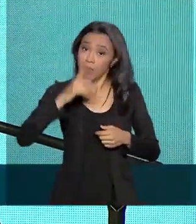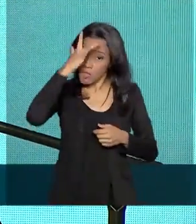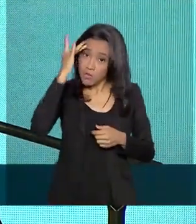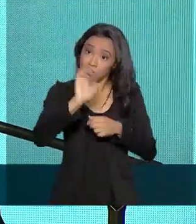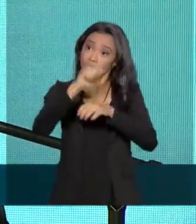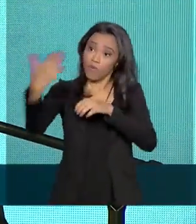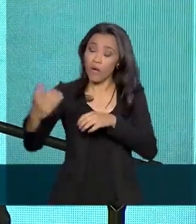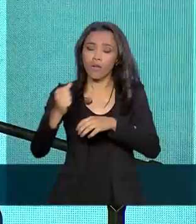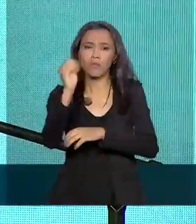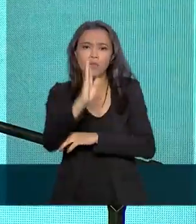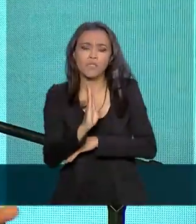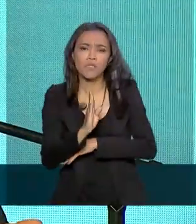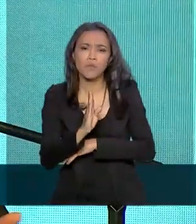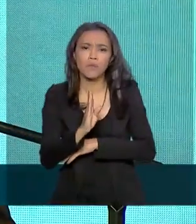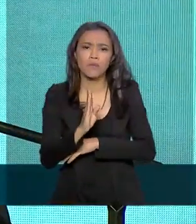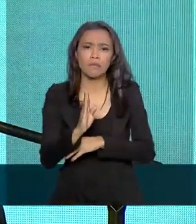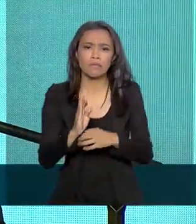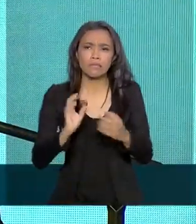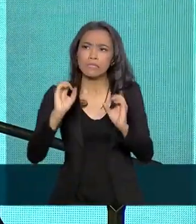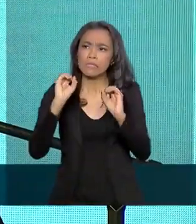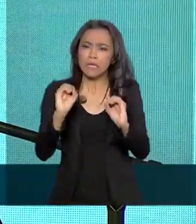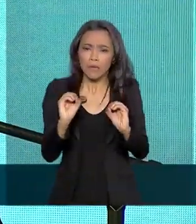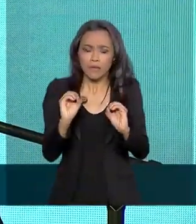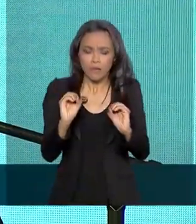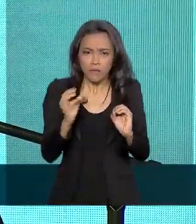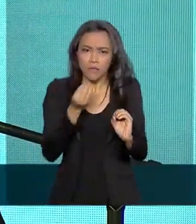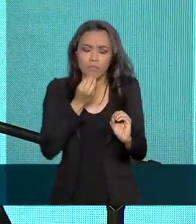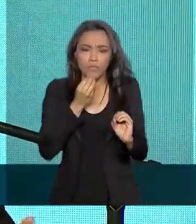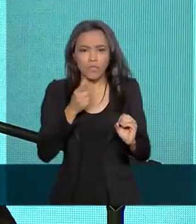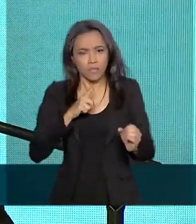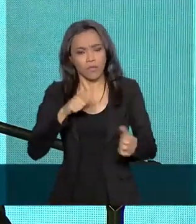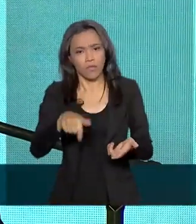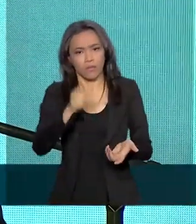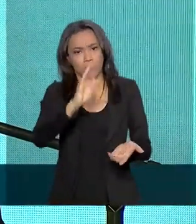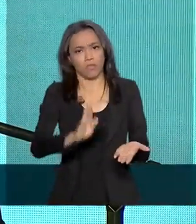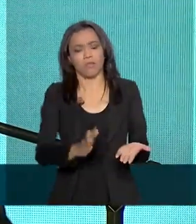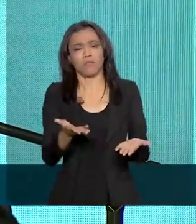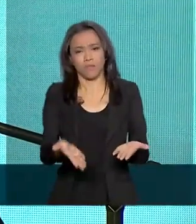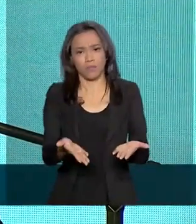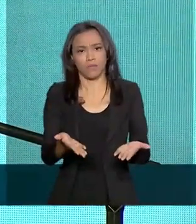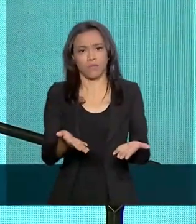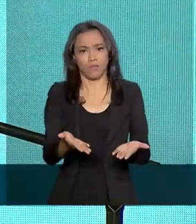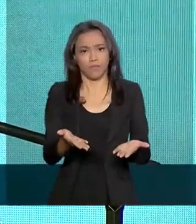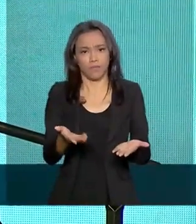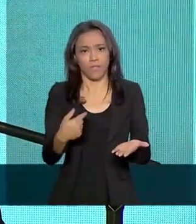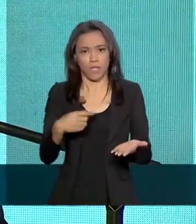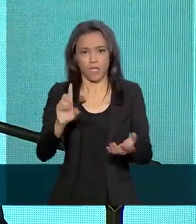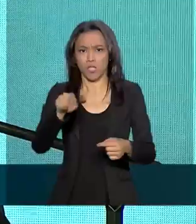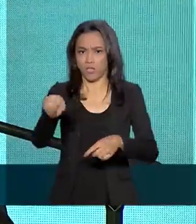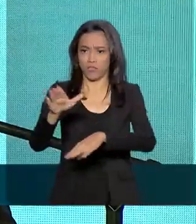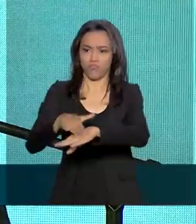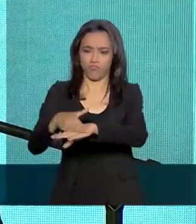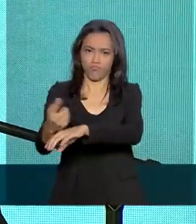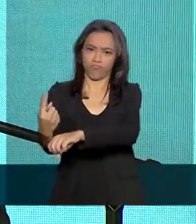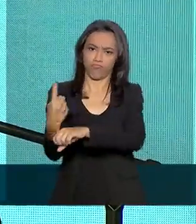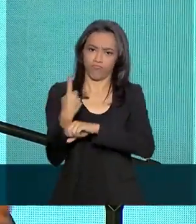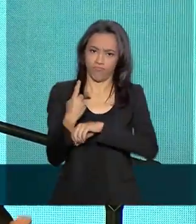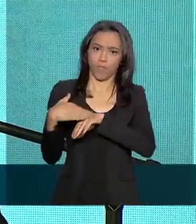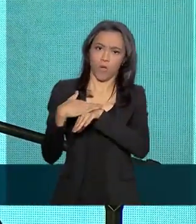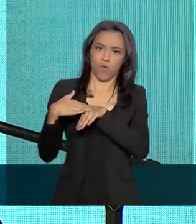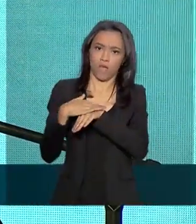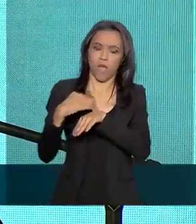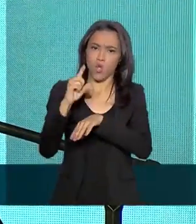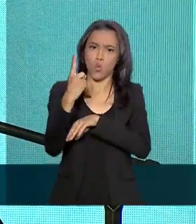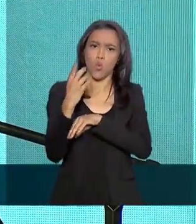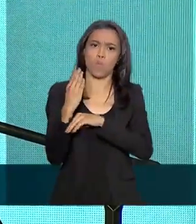a custo zero para a gente. Poderia ter aqui dentro do Brasil também, porque eles chegaram para conversar comigo, investir um